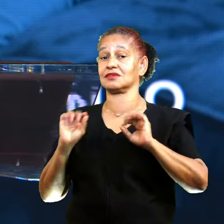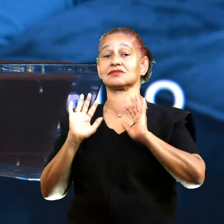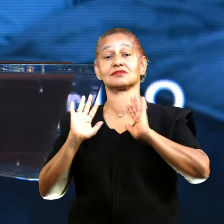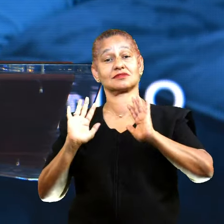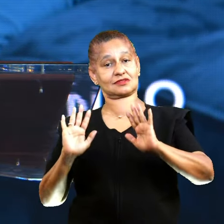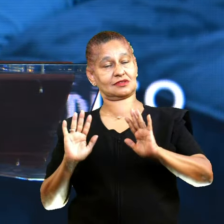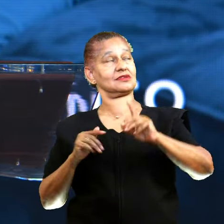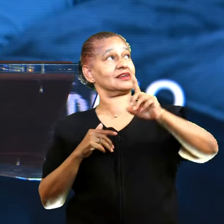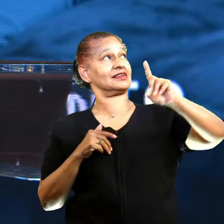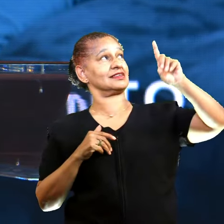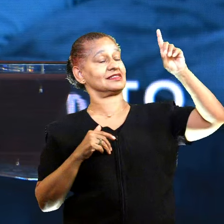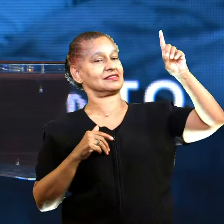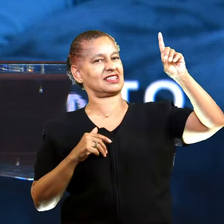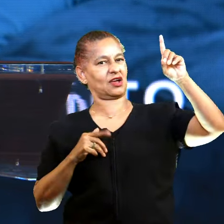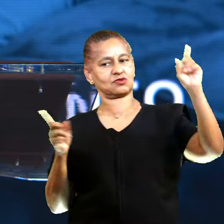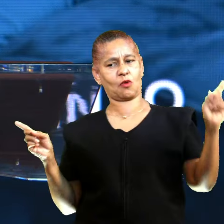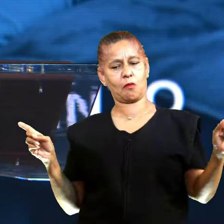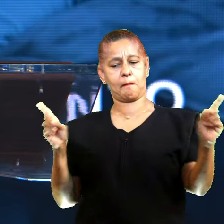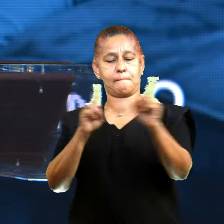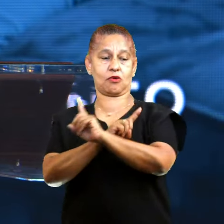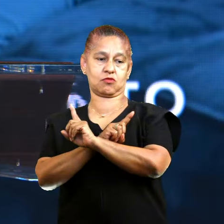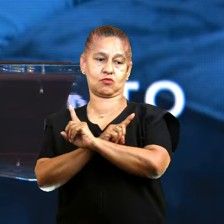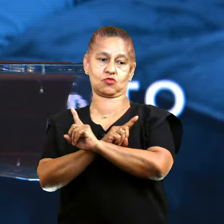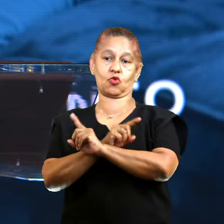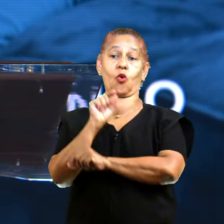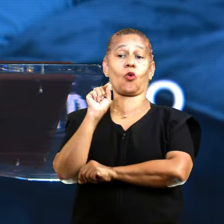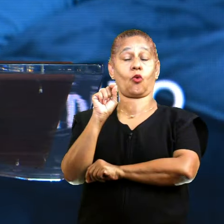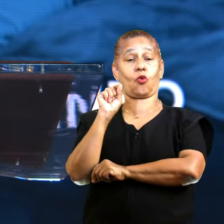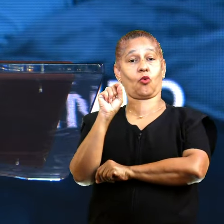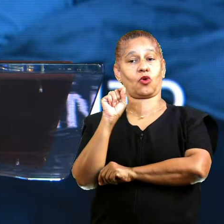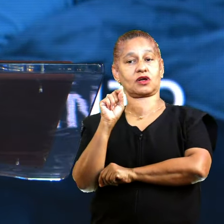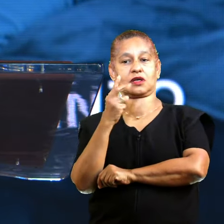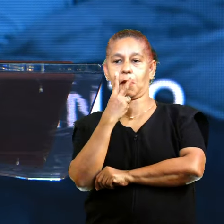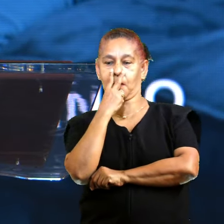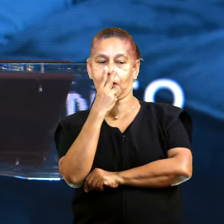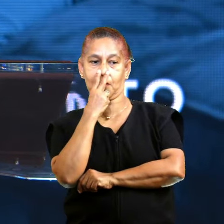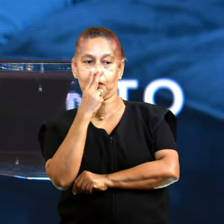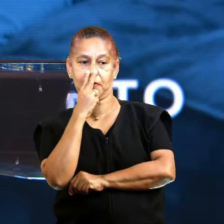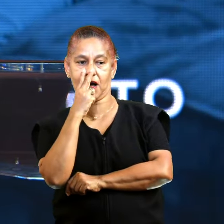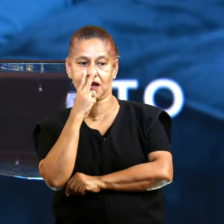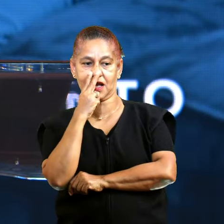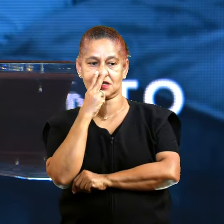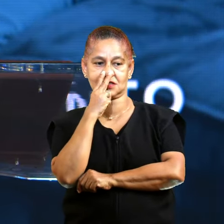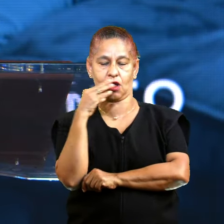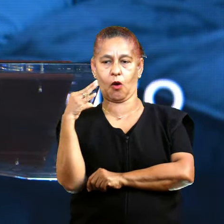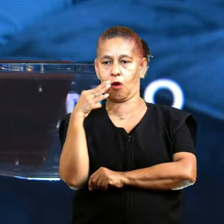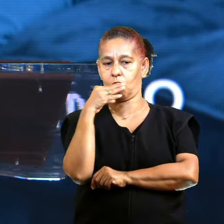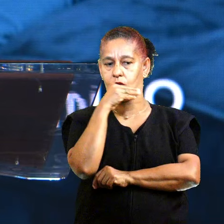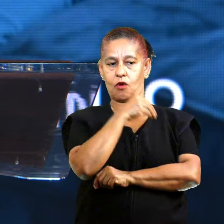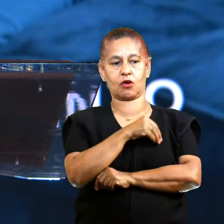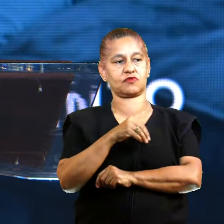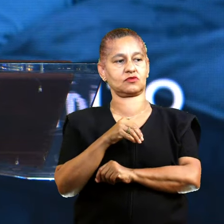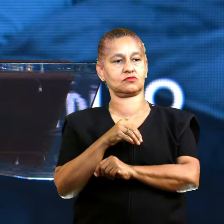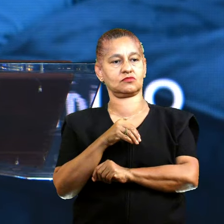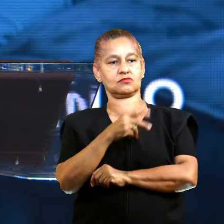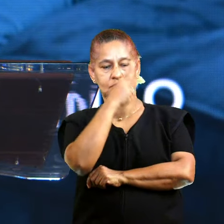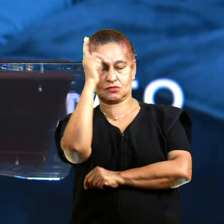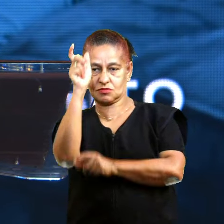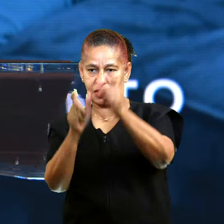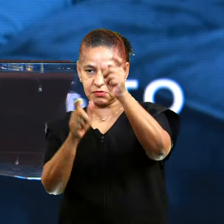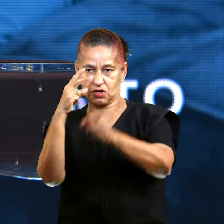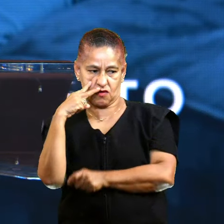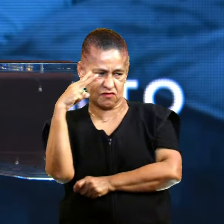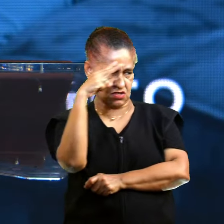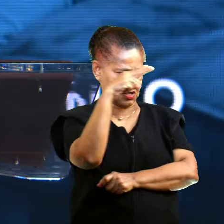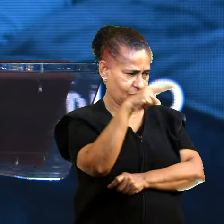questão de contrariar aquilo que é obviedade humana. Aquilo que você olha